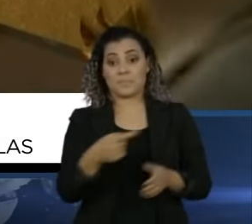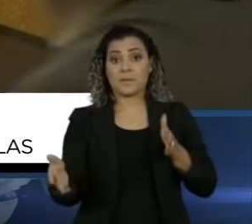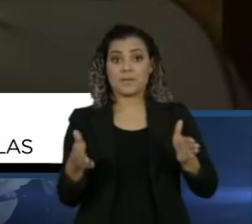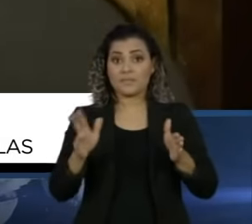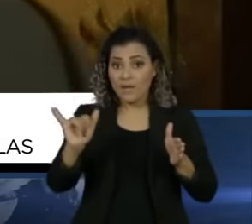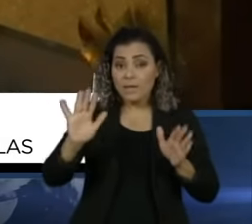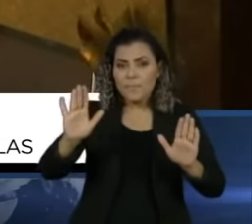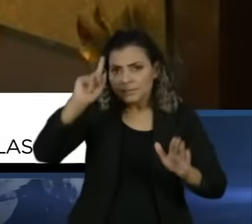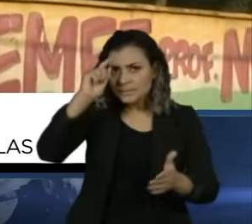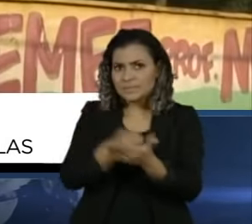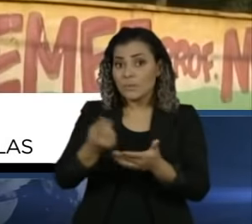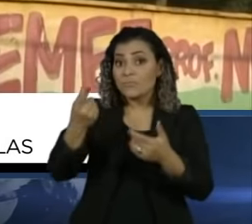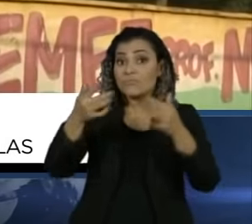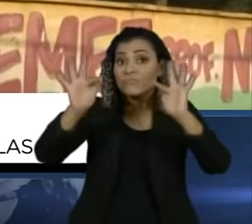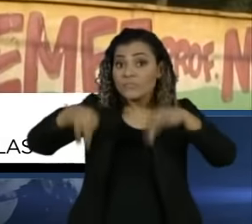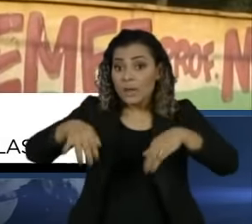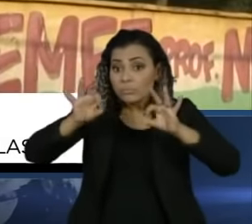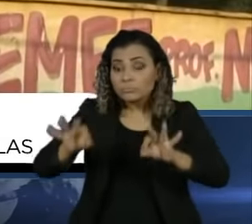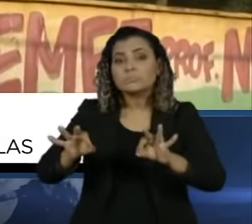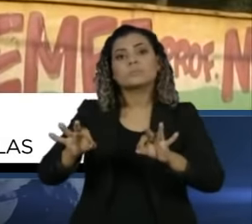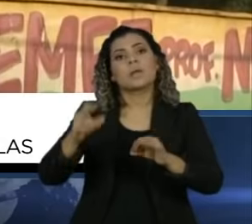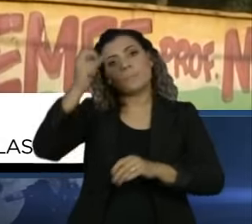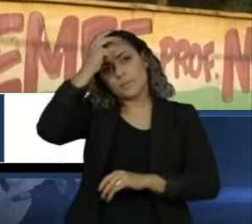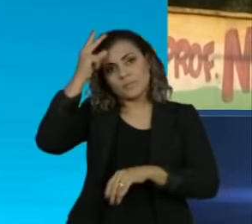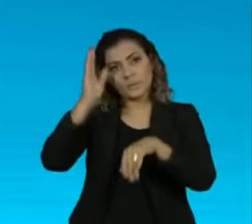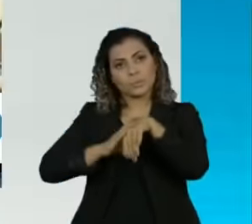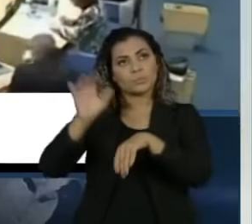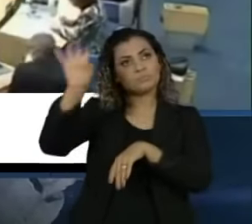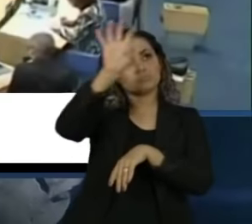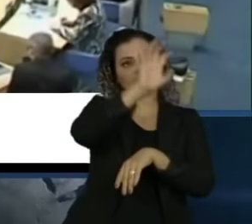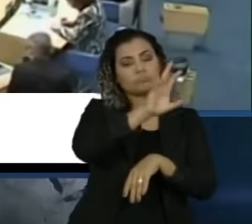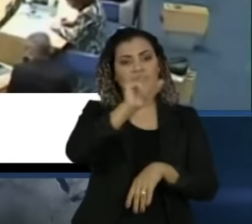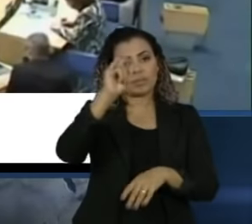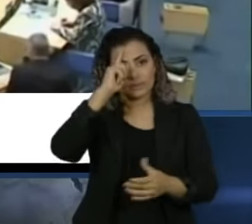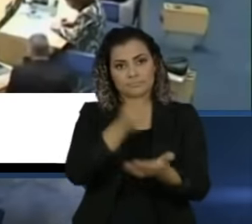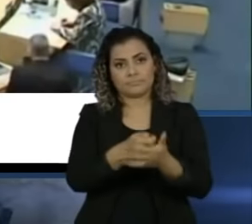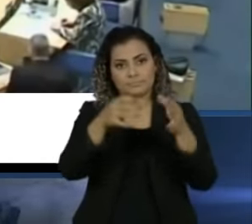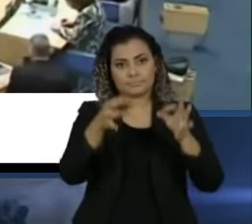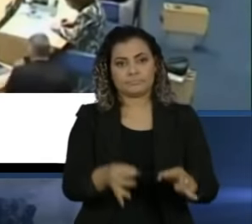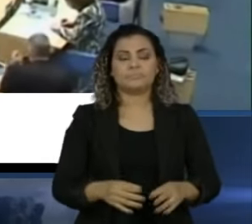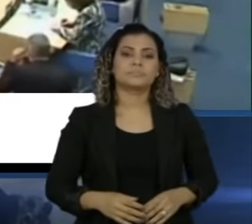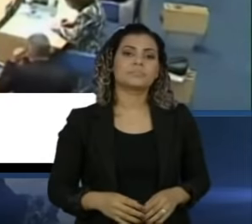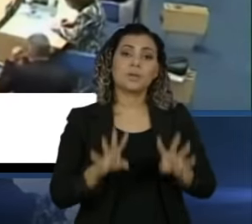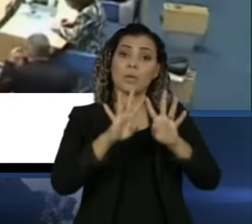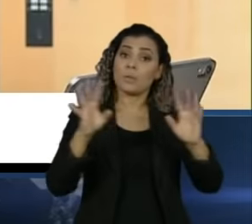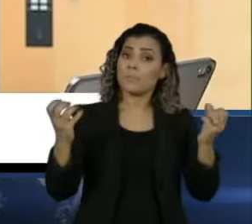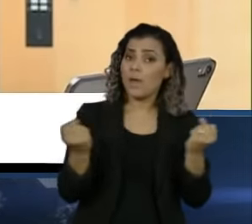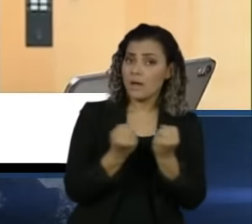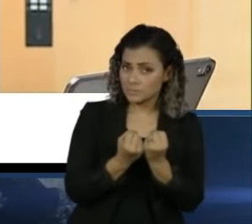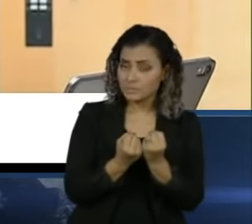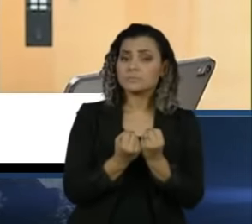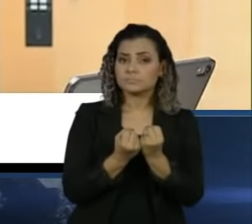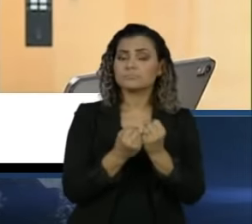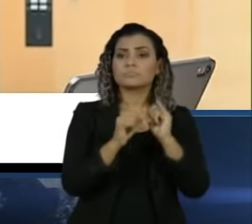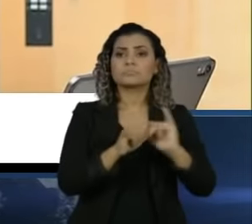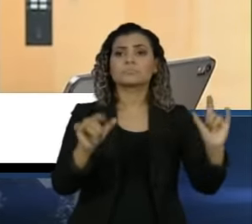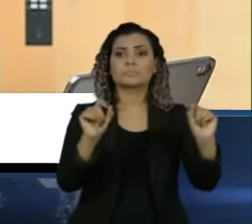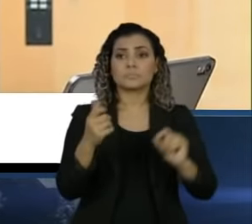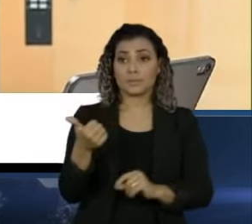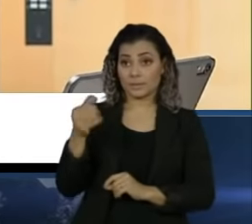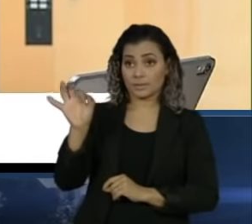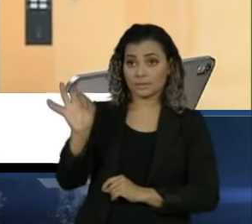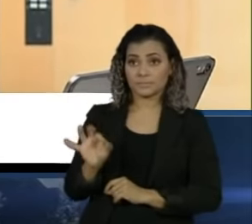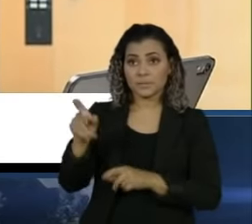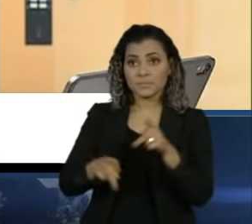só que decisão final da retomada será dos municípios. Organização Mundial da Saúde estima que 10%